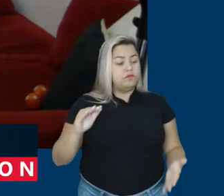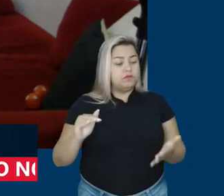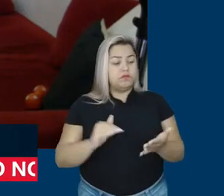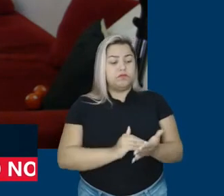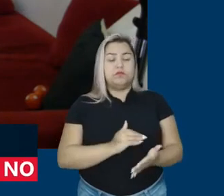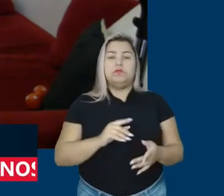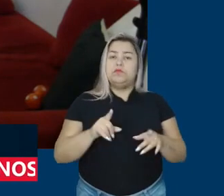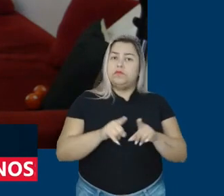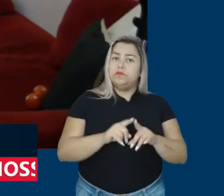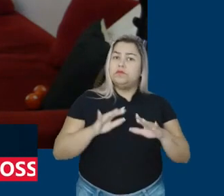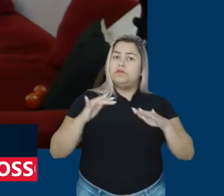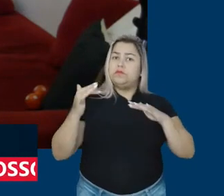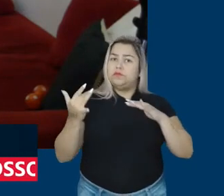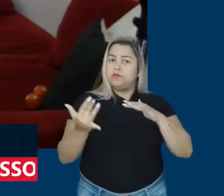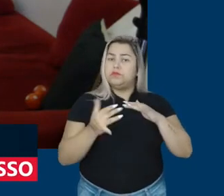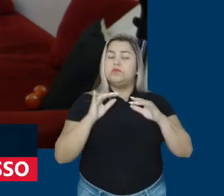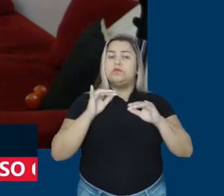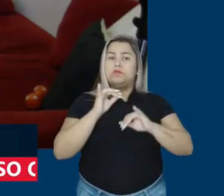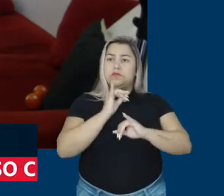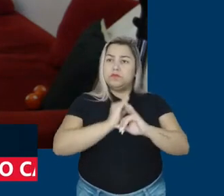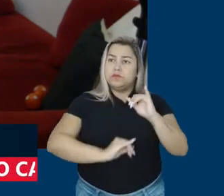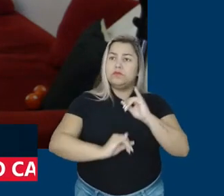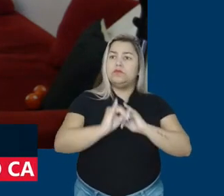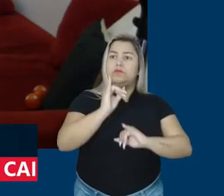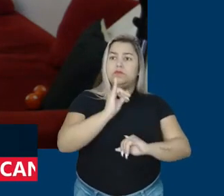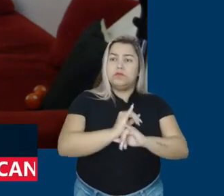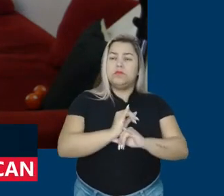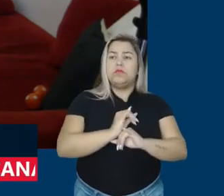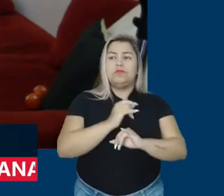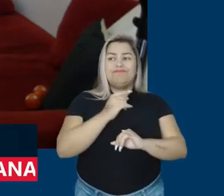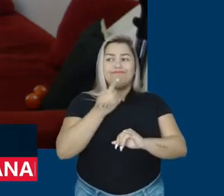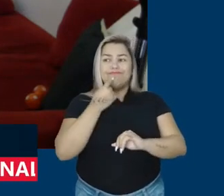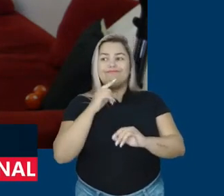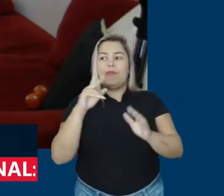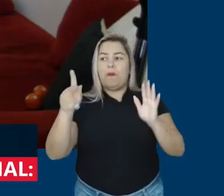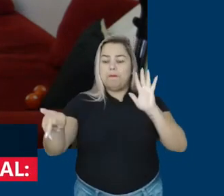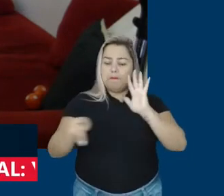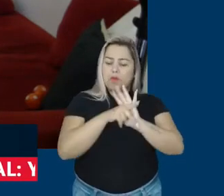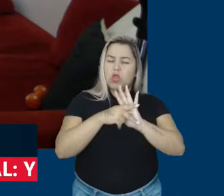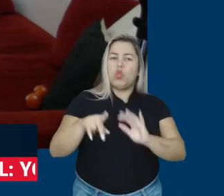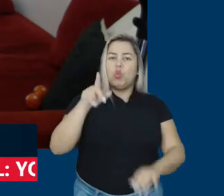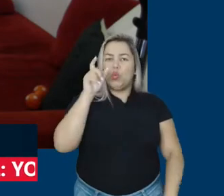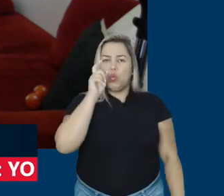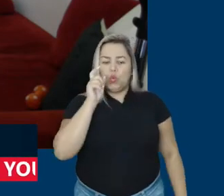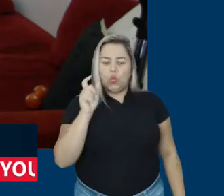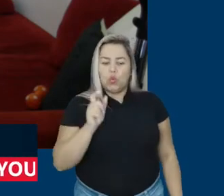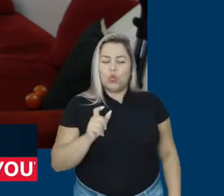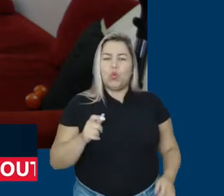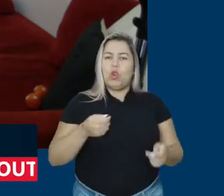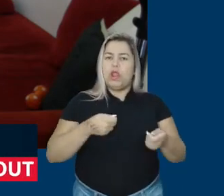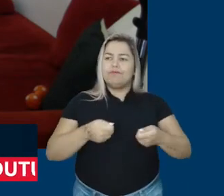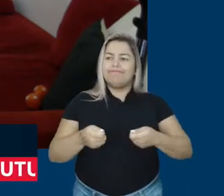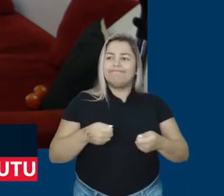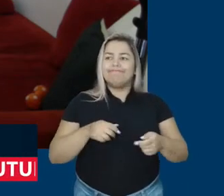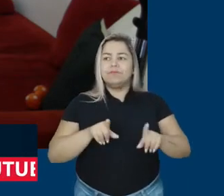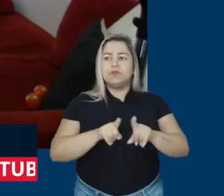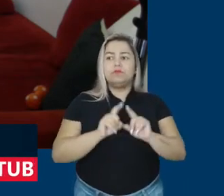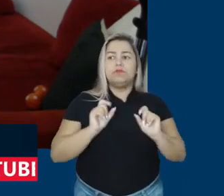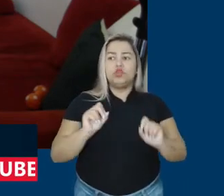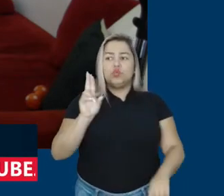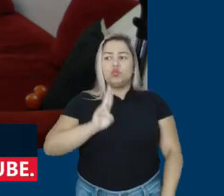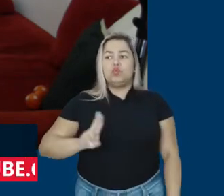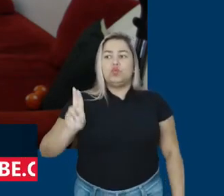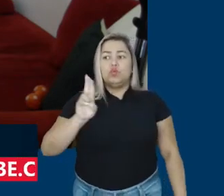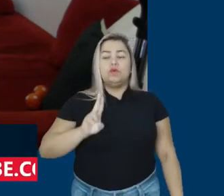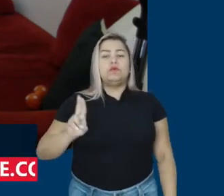de que as plataformas vêm privilegiando a própria opinião e os seus interesses, e manipulando aí os termos de uso